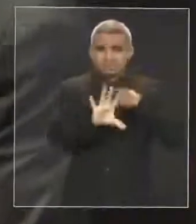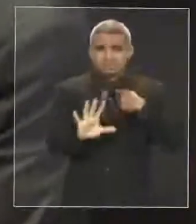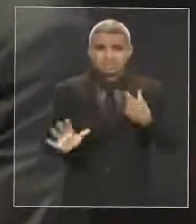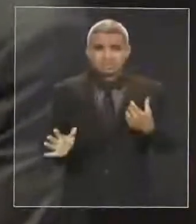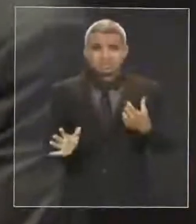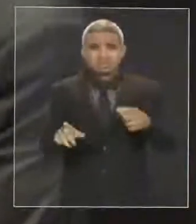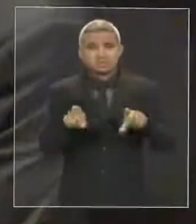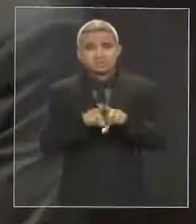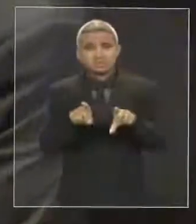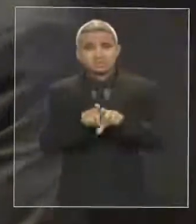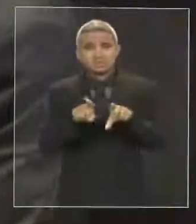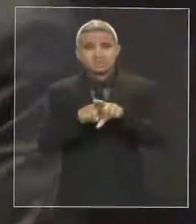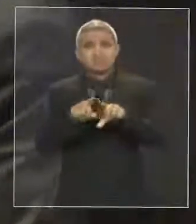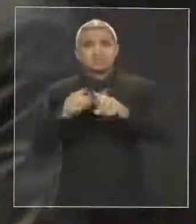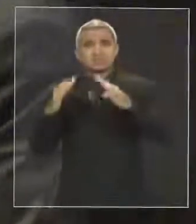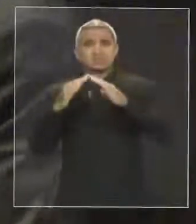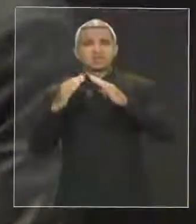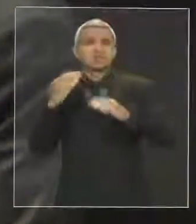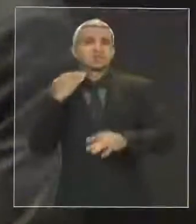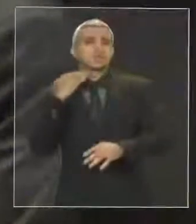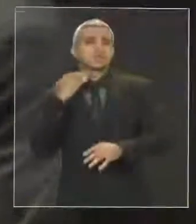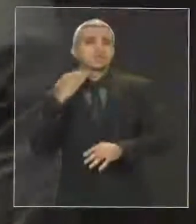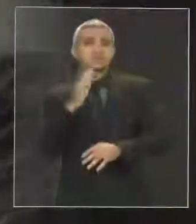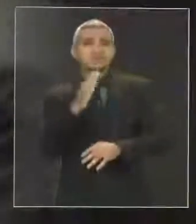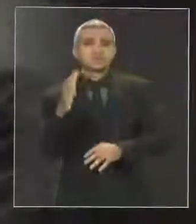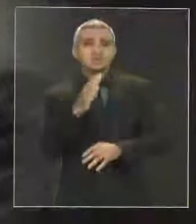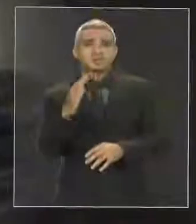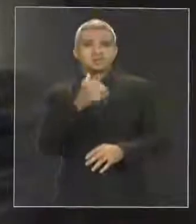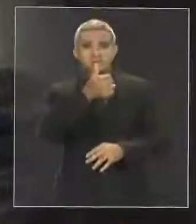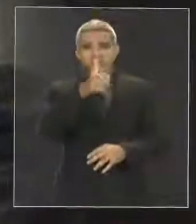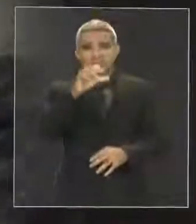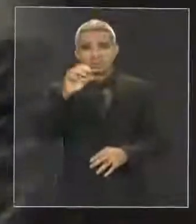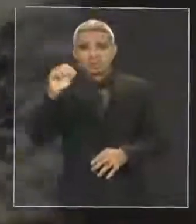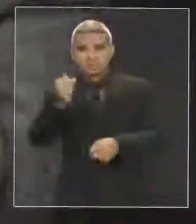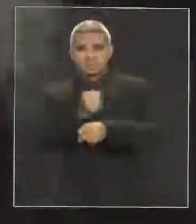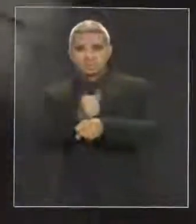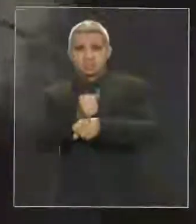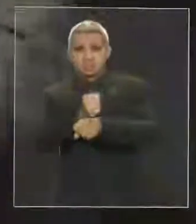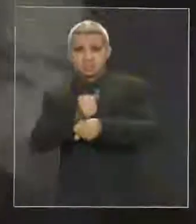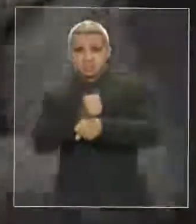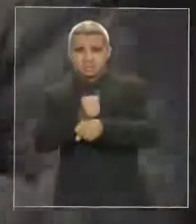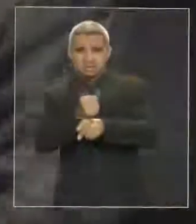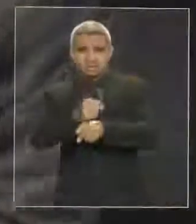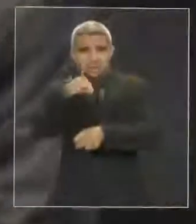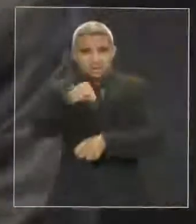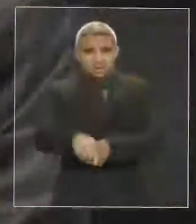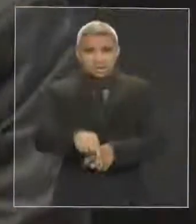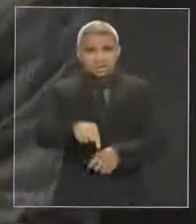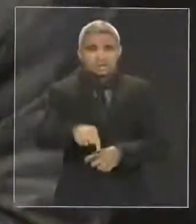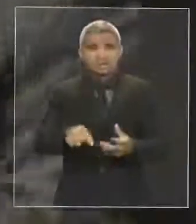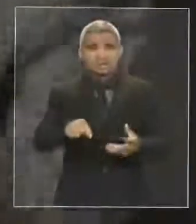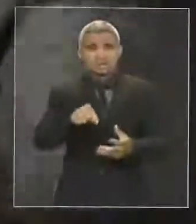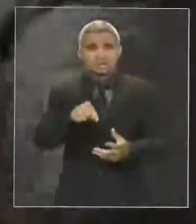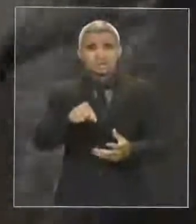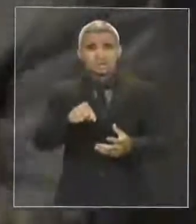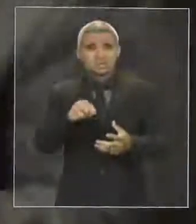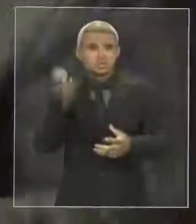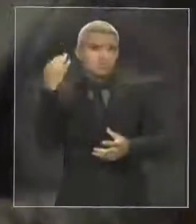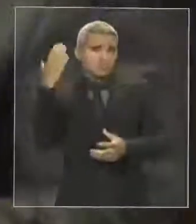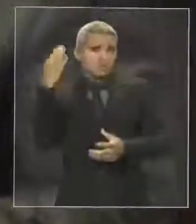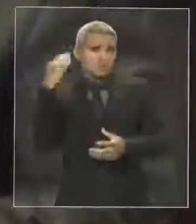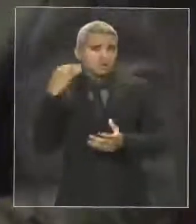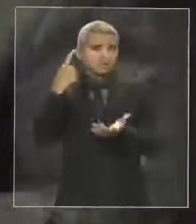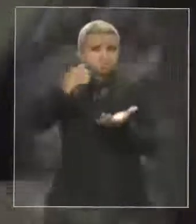Brasil completou 100 anos e nenhum parlamentar foi para essa tribuna falar nos 100 anos que essa própria casa prometeu. Quando a mesa